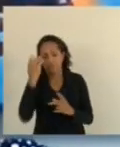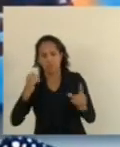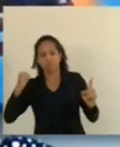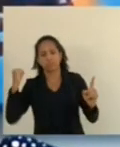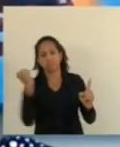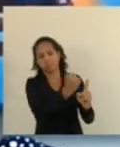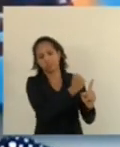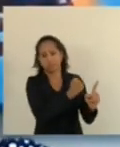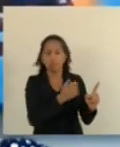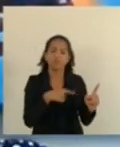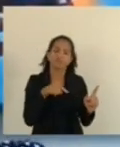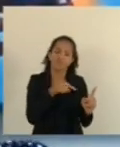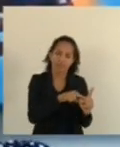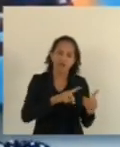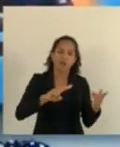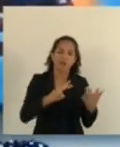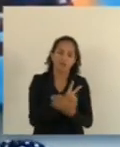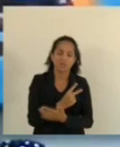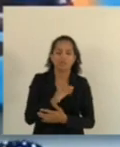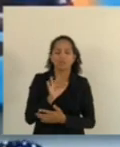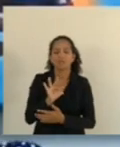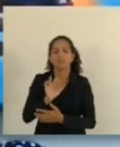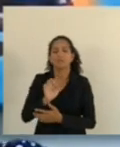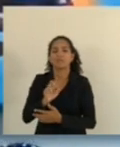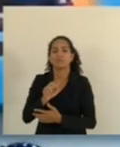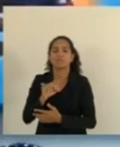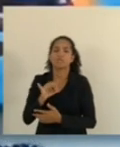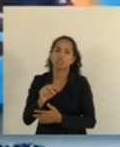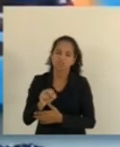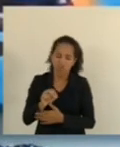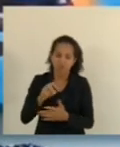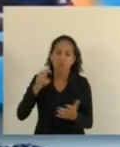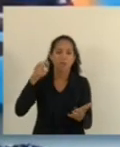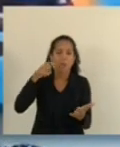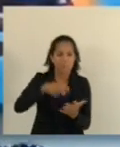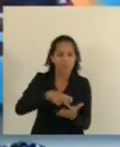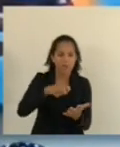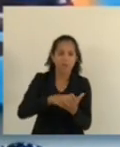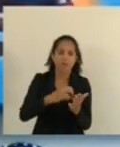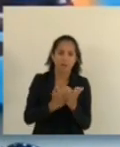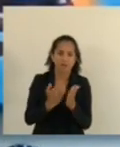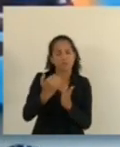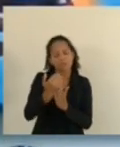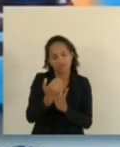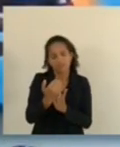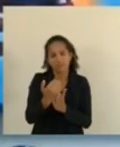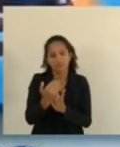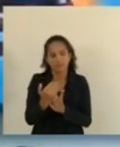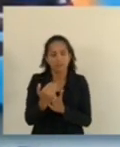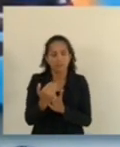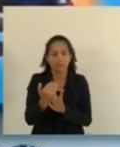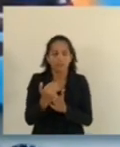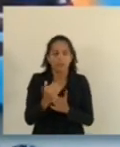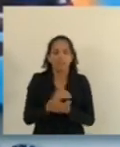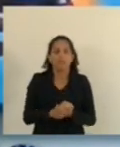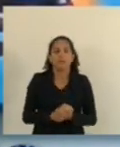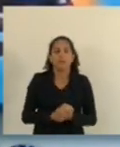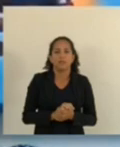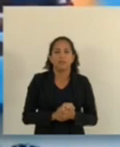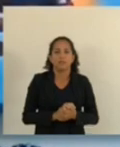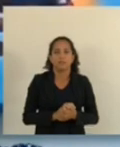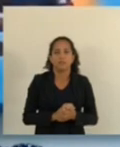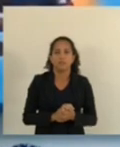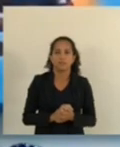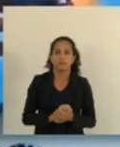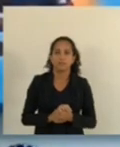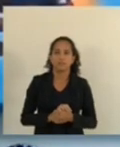aquela mulher. E essa pena, ela é agravada, essa punição, ela equipara a um caso de